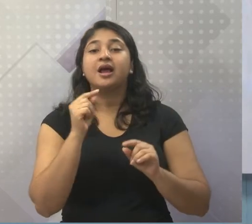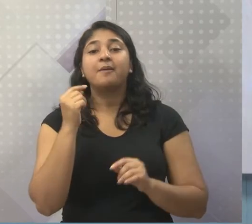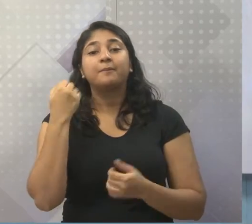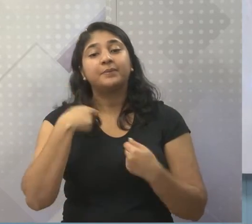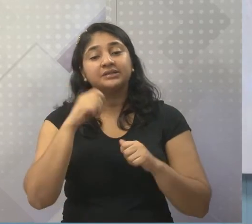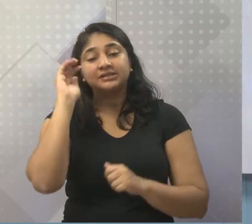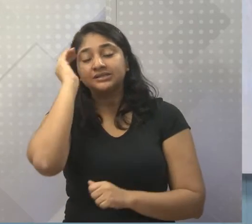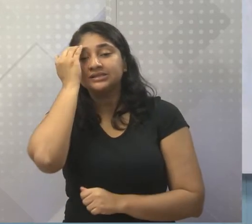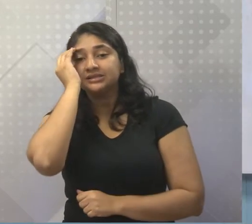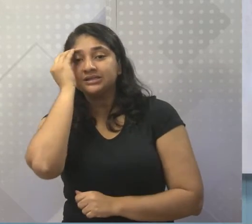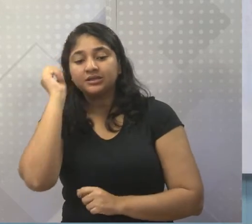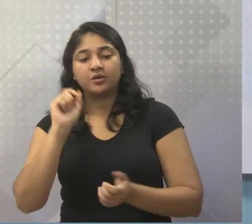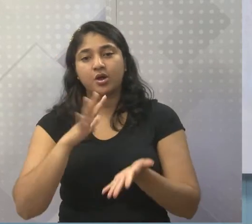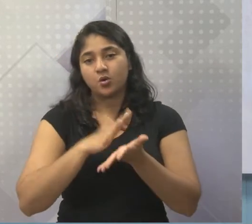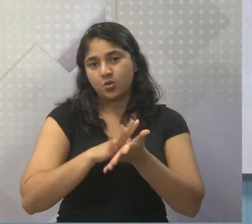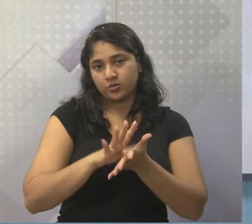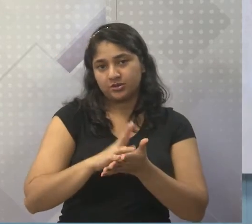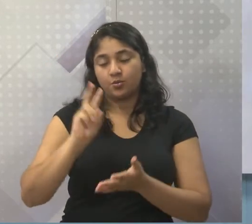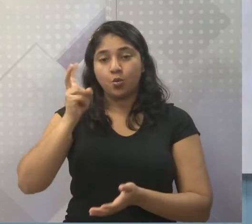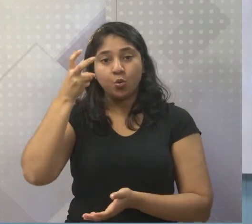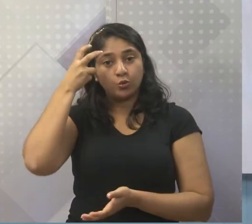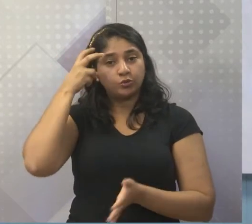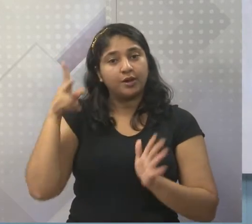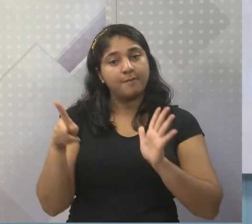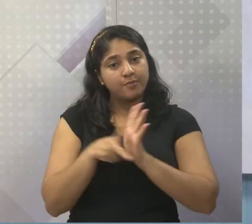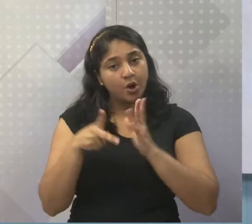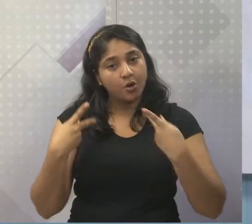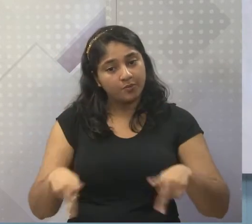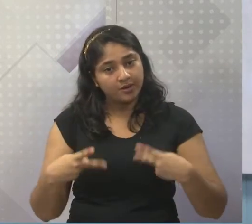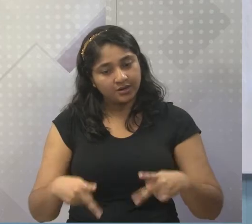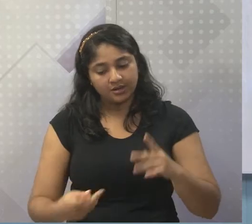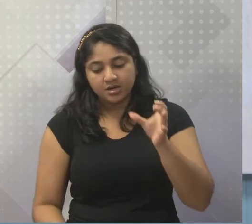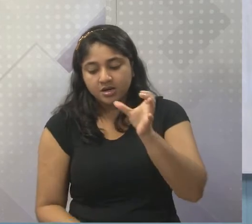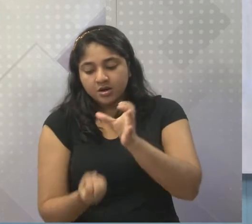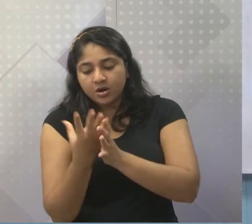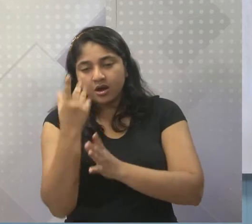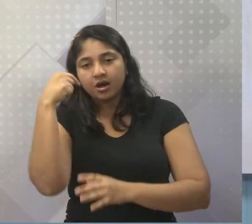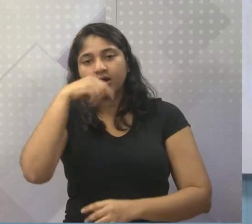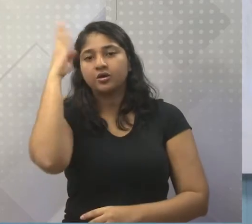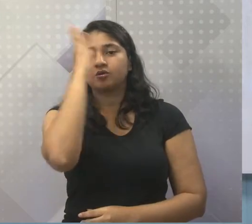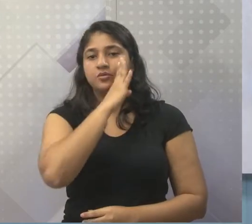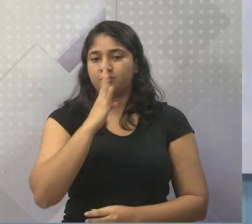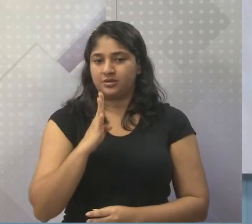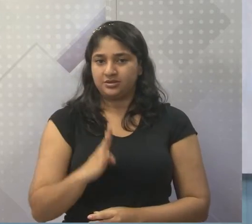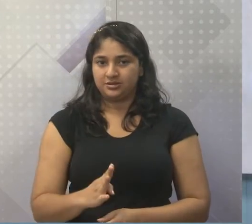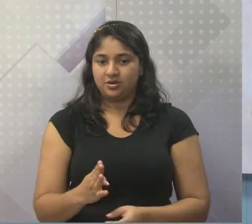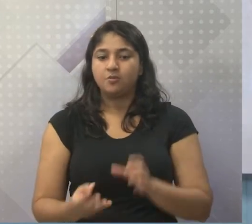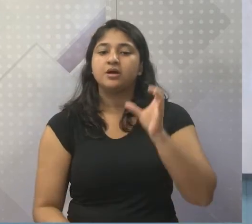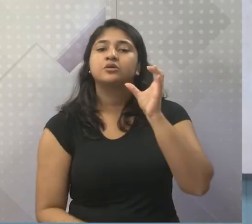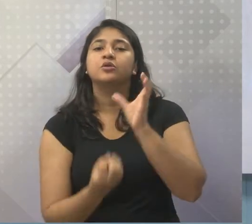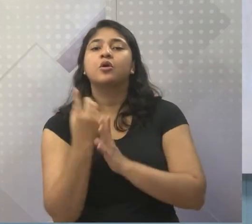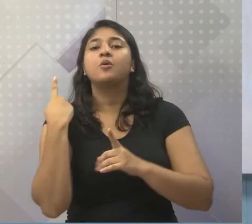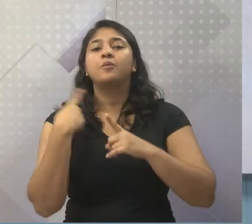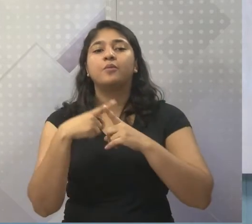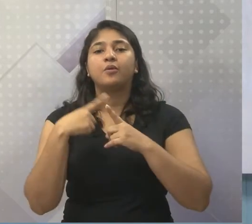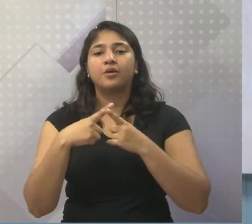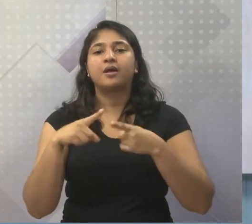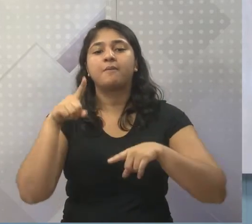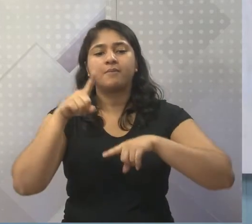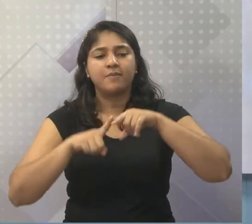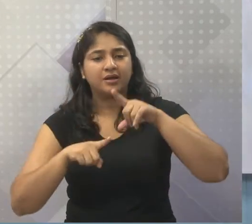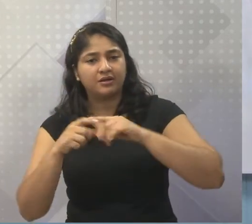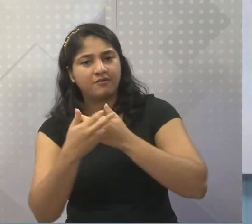é a gente entender que o samba faz parte da nossa cultura, nasceu aqui no Brasil, mas ele nasceu devido a instrumentos, a